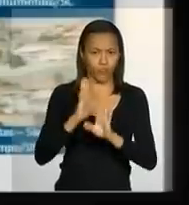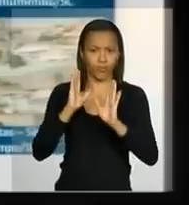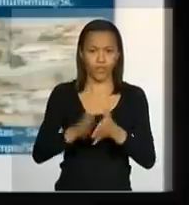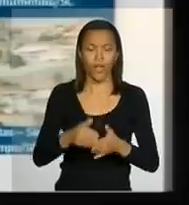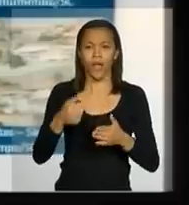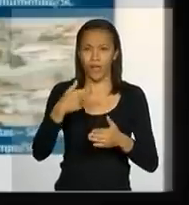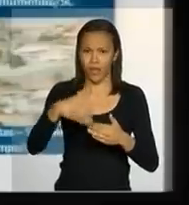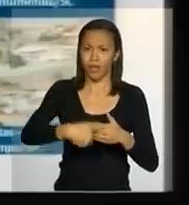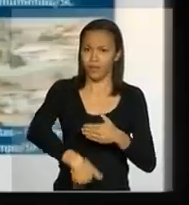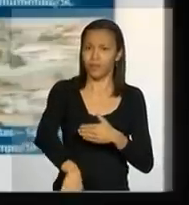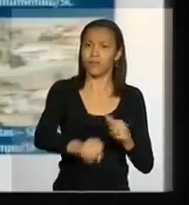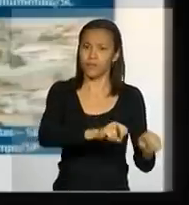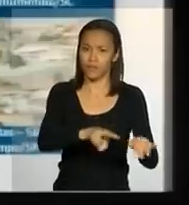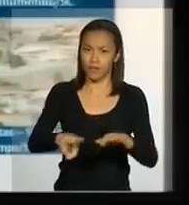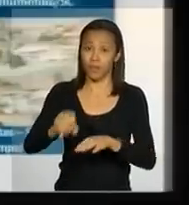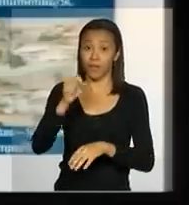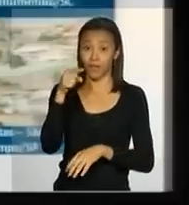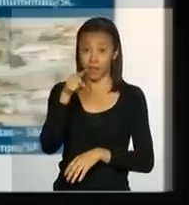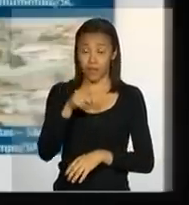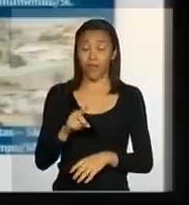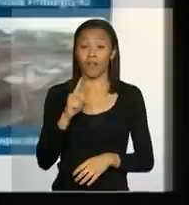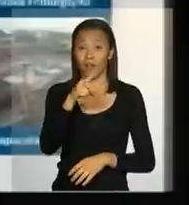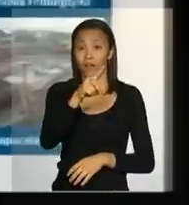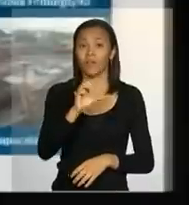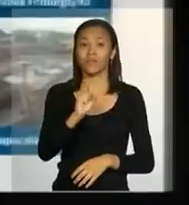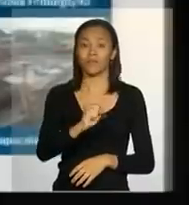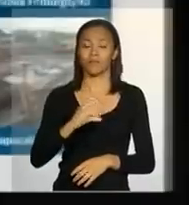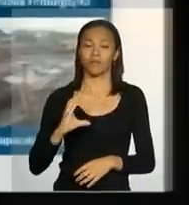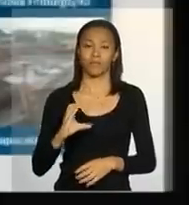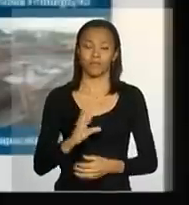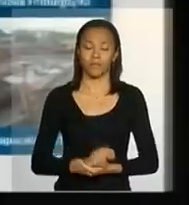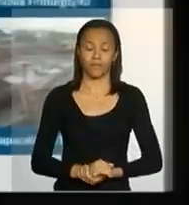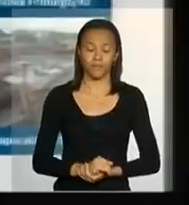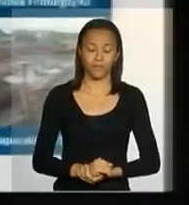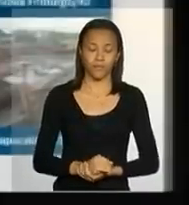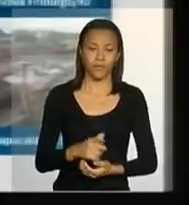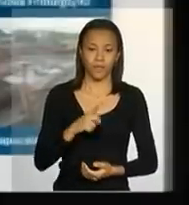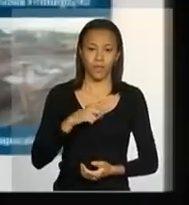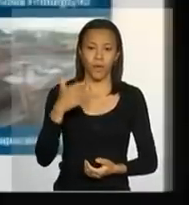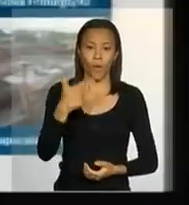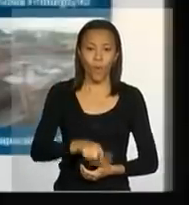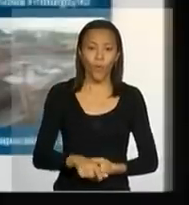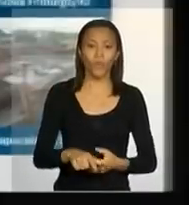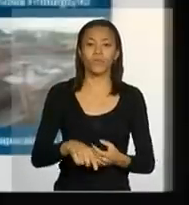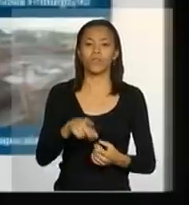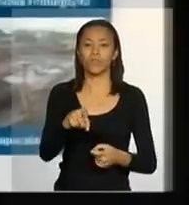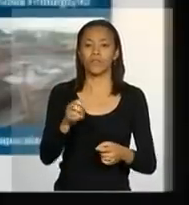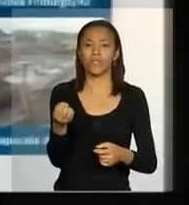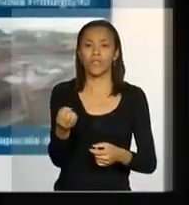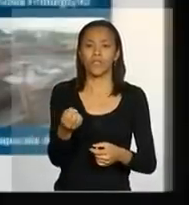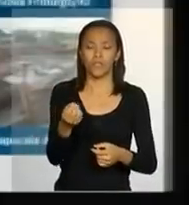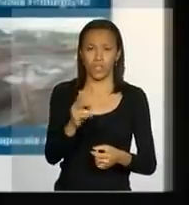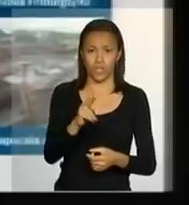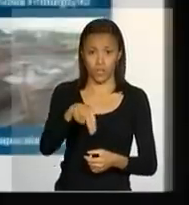essa semana lá em Santa Catarina. Pode avançar. Aqui, drenagem urbana em Nova Friburgo.